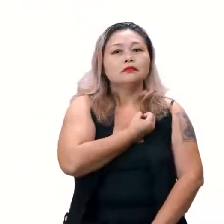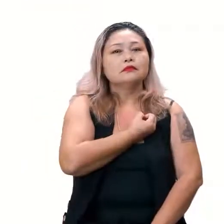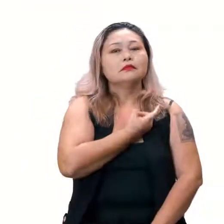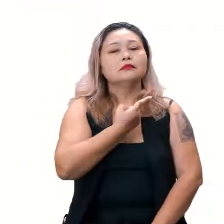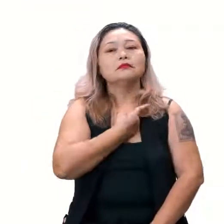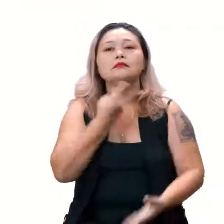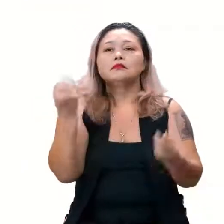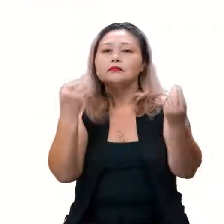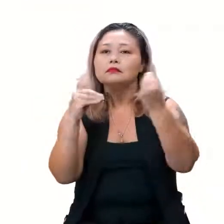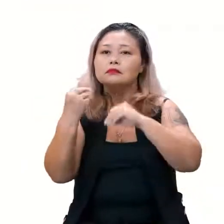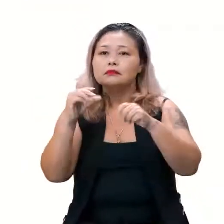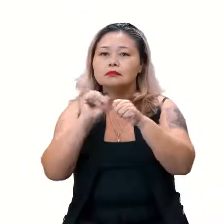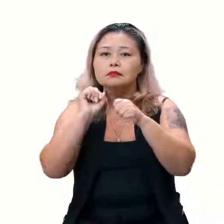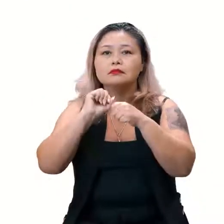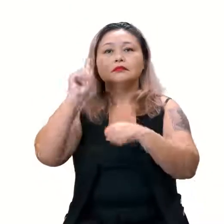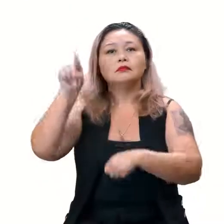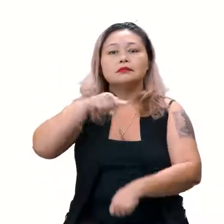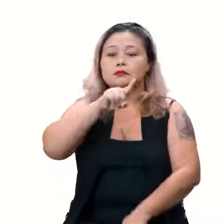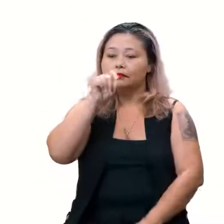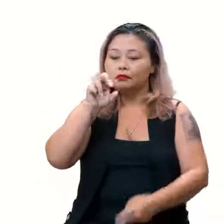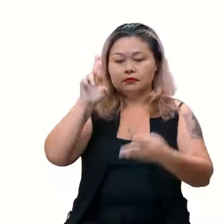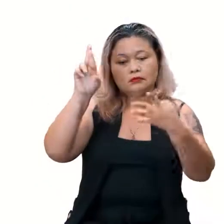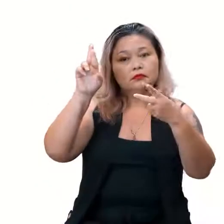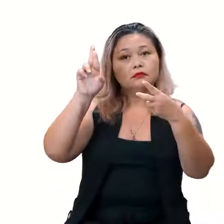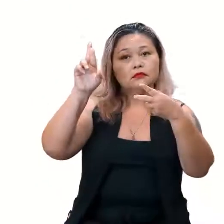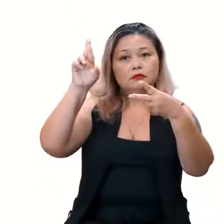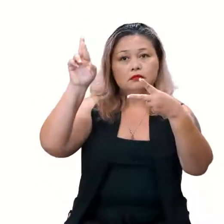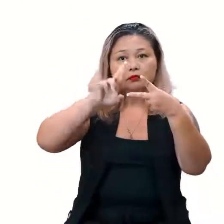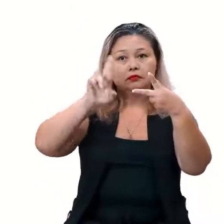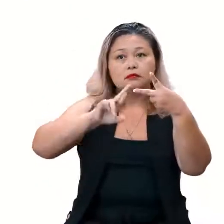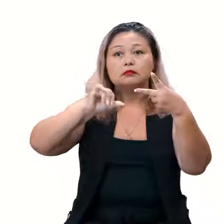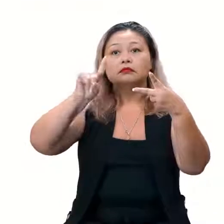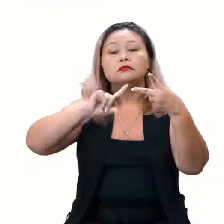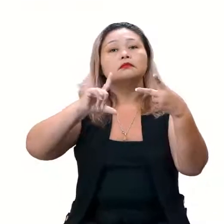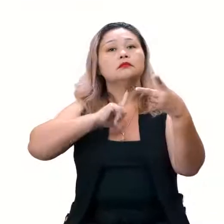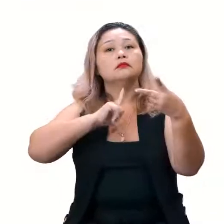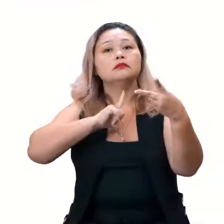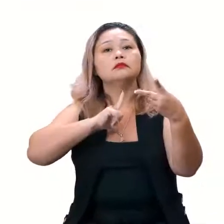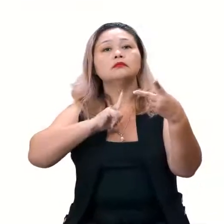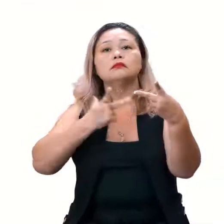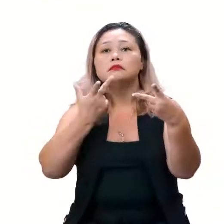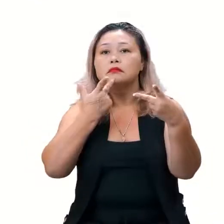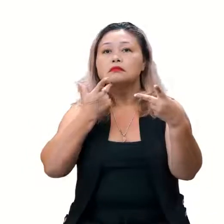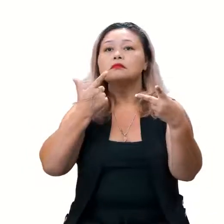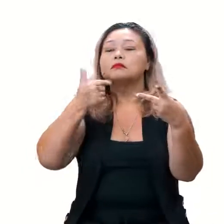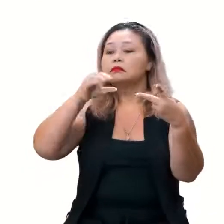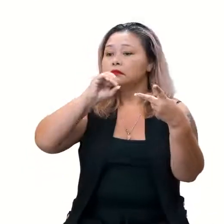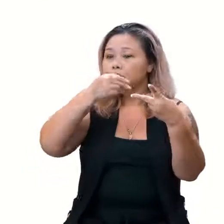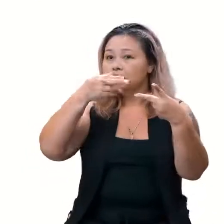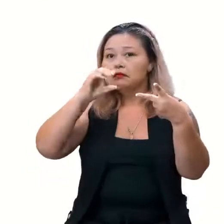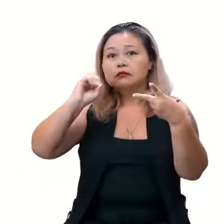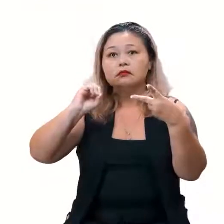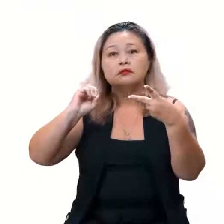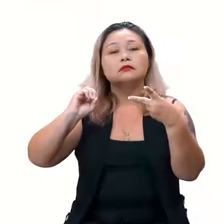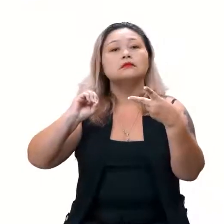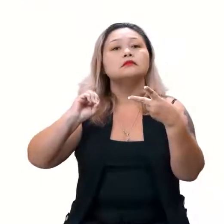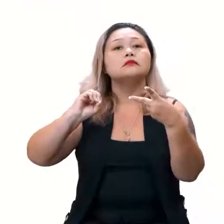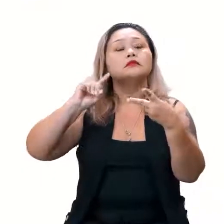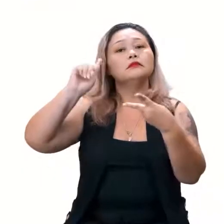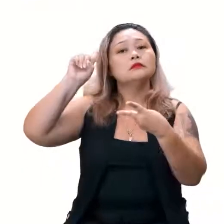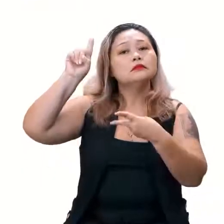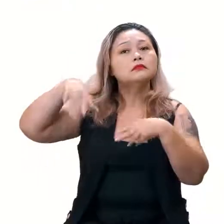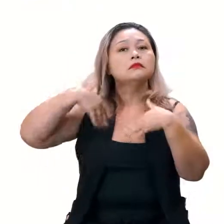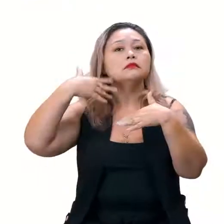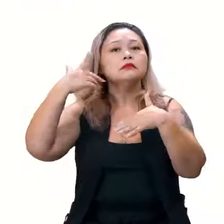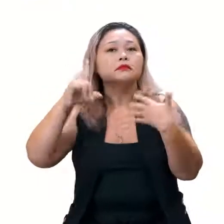de calcular, os zeros da função ou raízes, a gente pode chamar de zeros ou raízes, é quando a gente